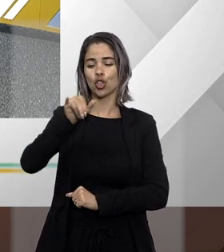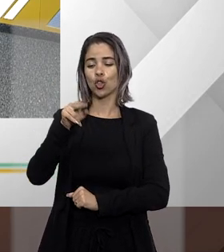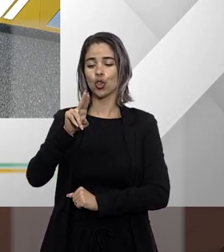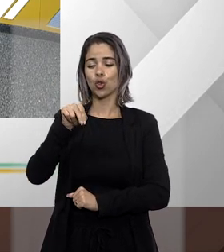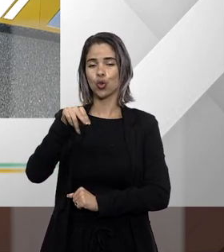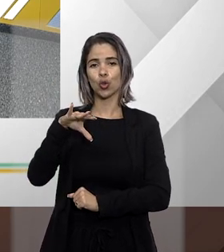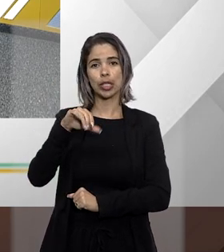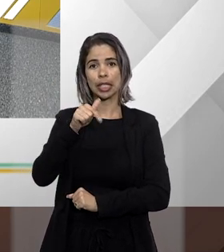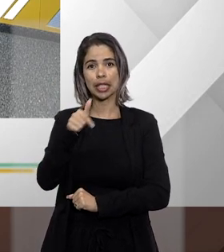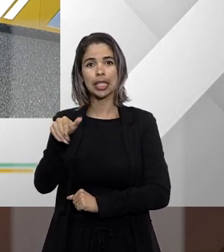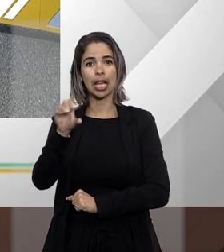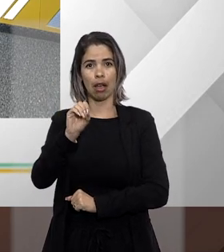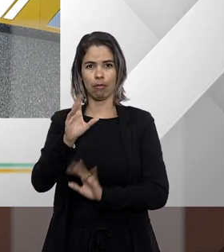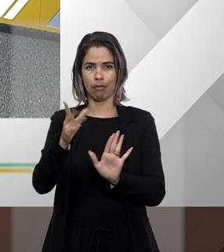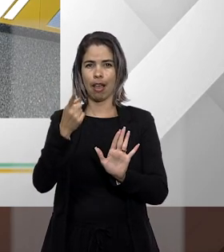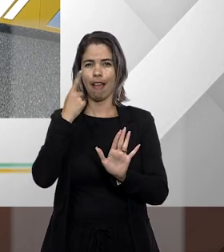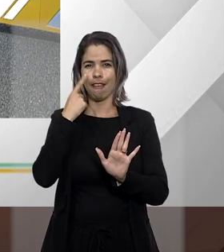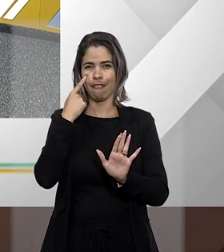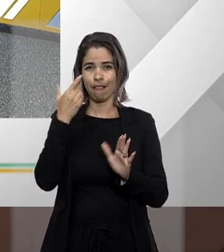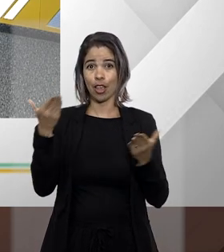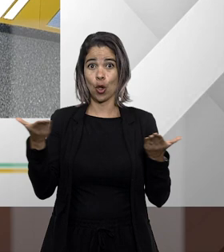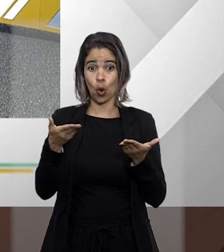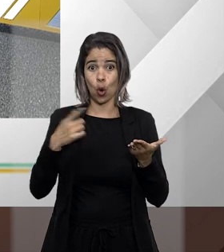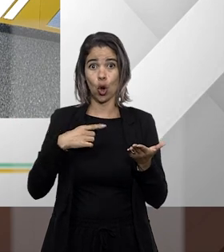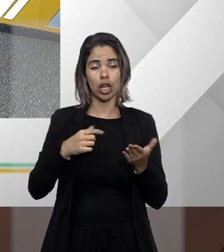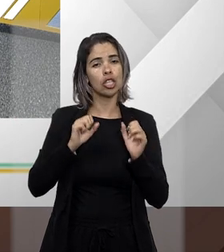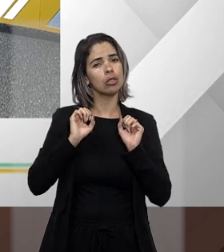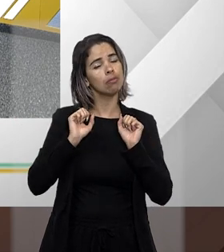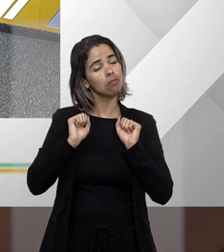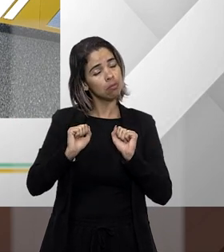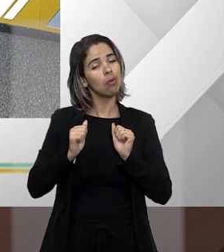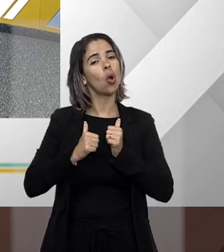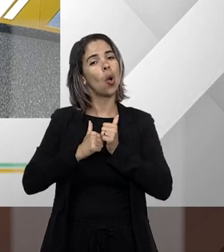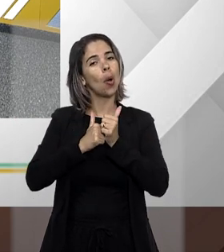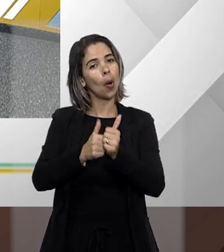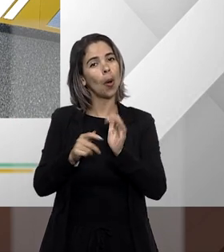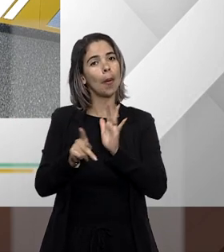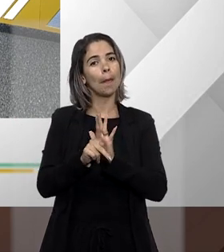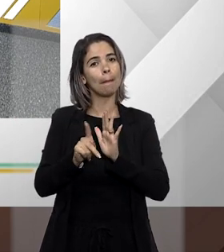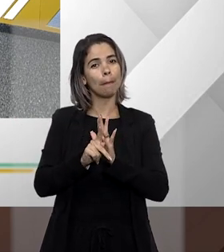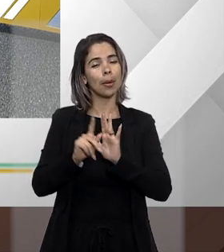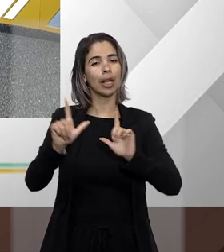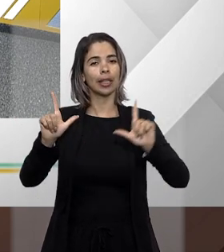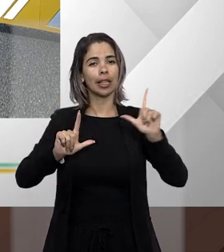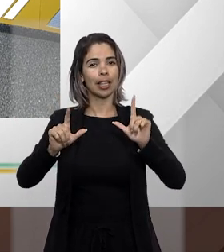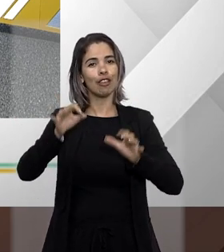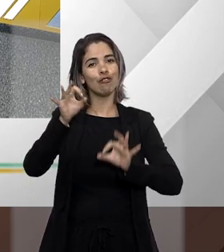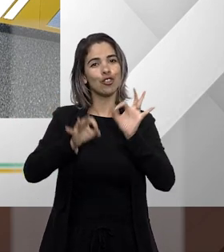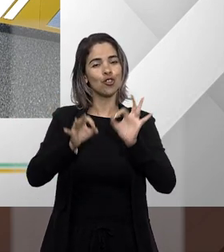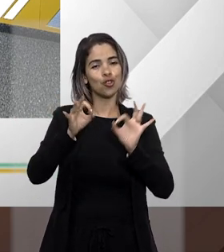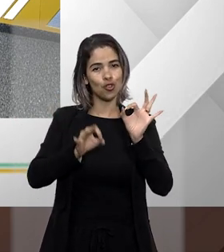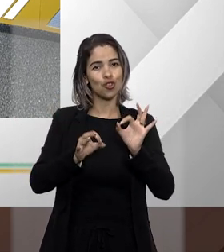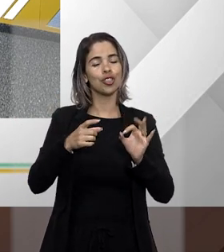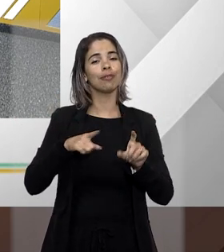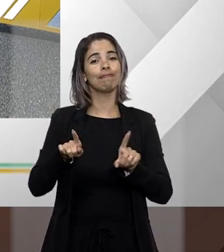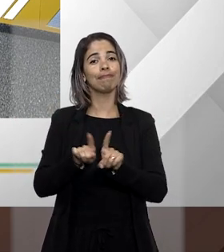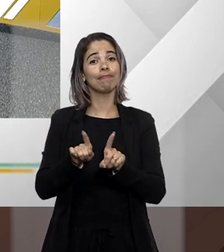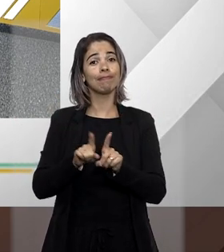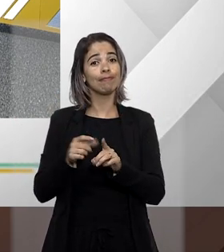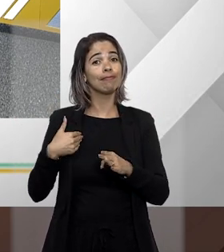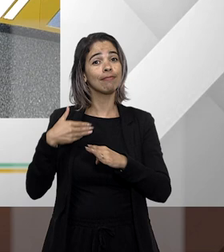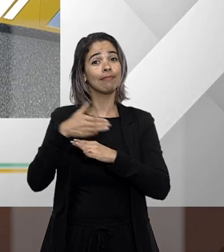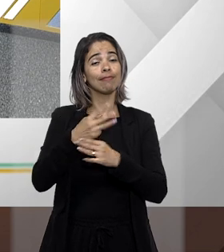programas basta acompanhar a programação da TV Justiça e da Rádio Justiça além disso acessar o canal do STJ no Youtube